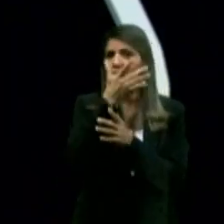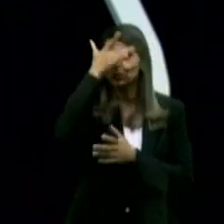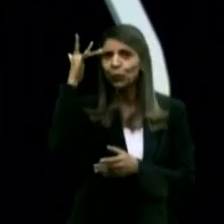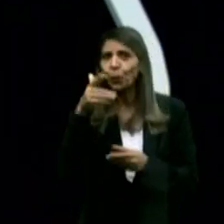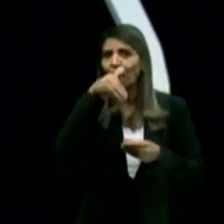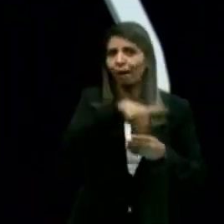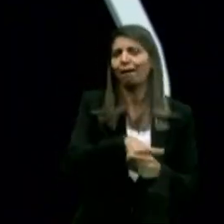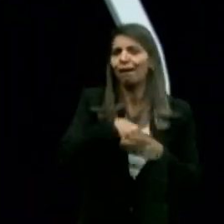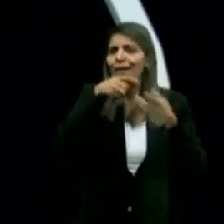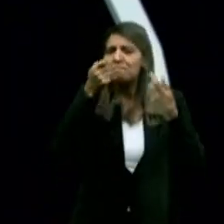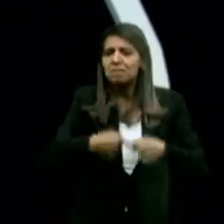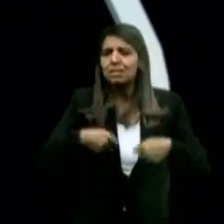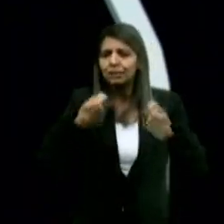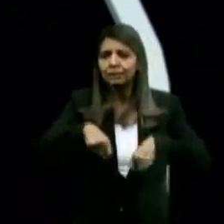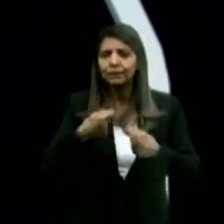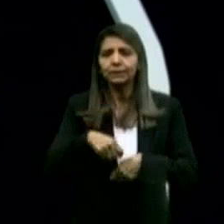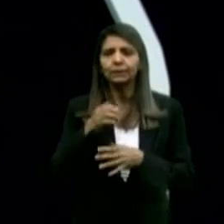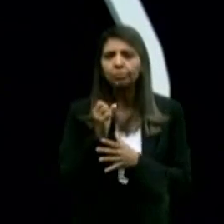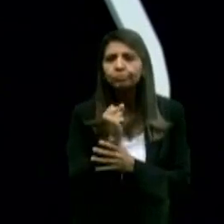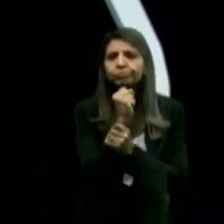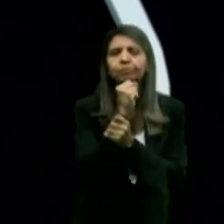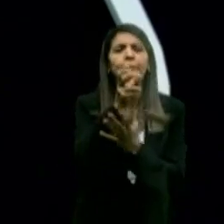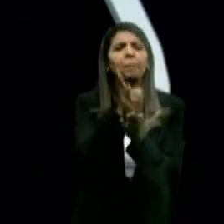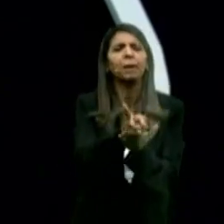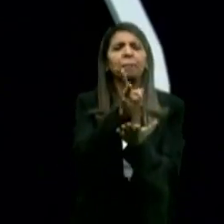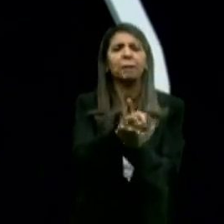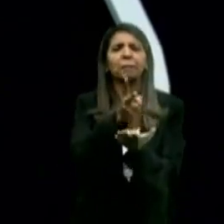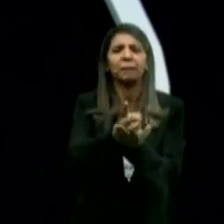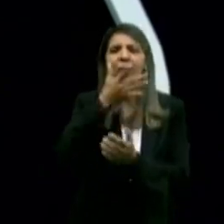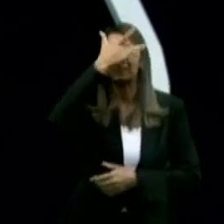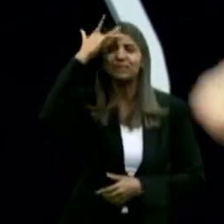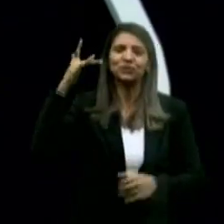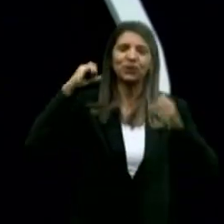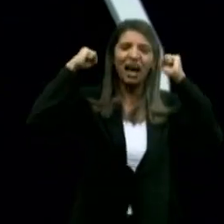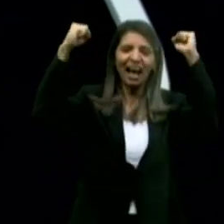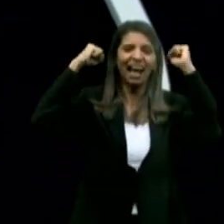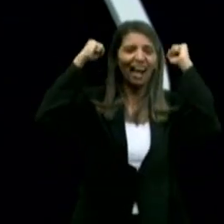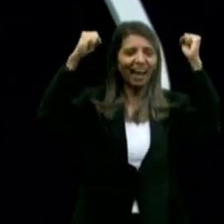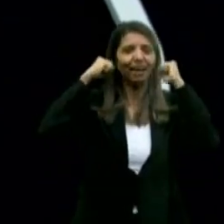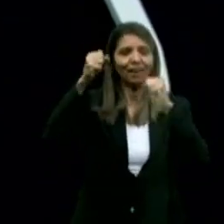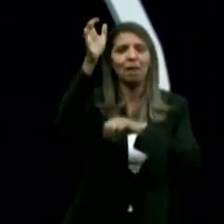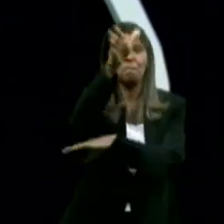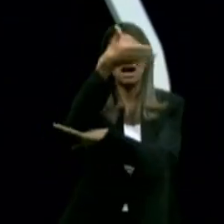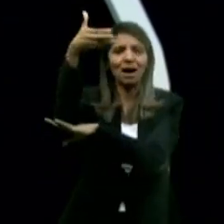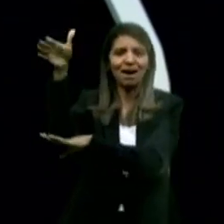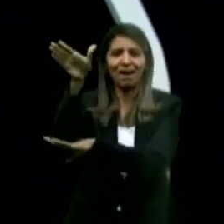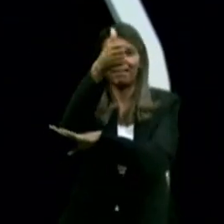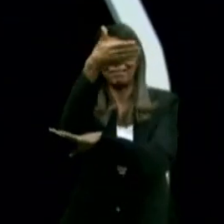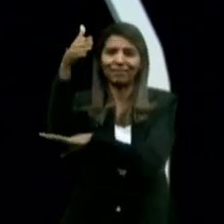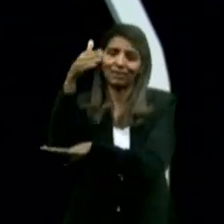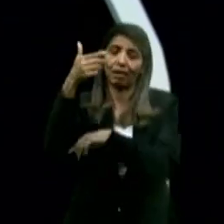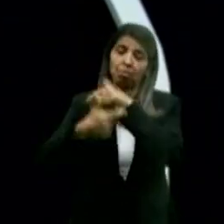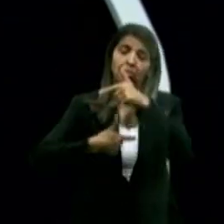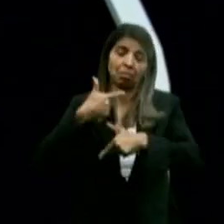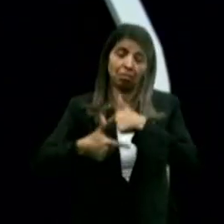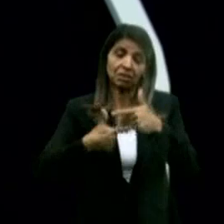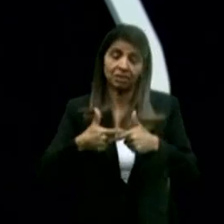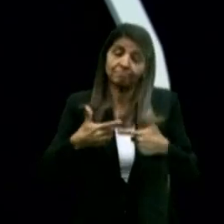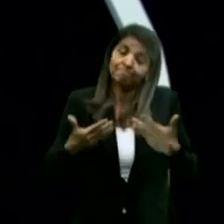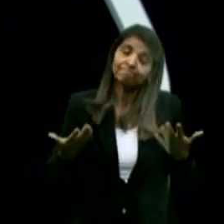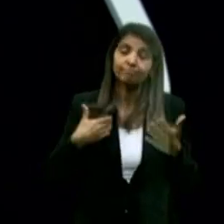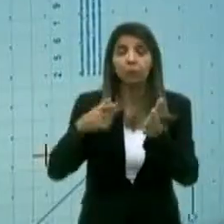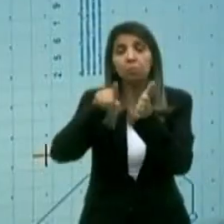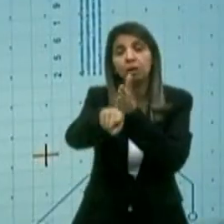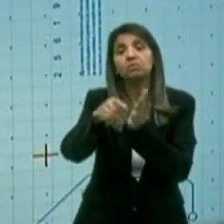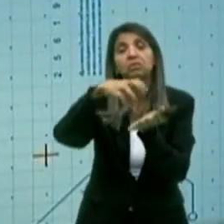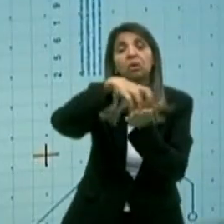emprego, para manter eles aqui em frente, levantando bandeira, enfim, escravizando o povo. O que você tem a dizer sobre